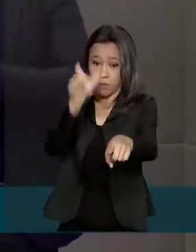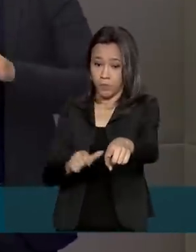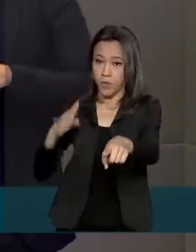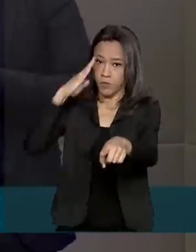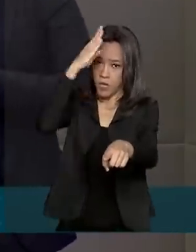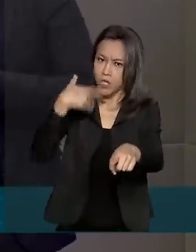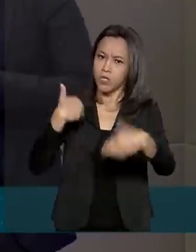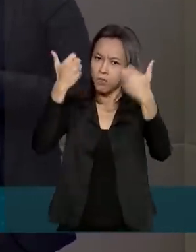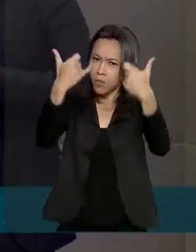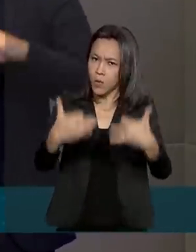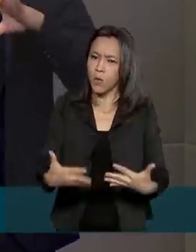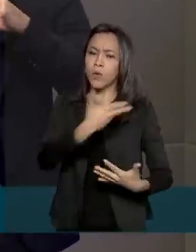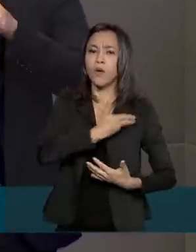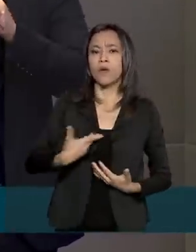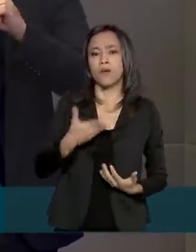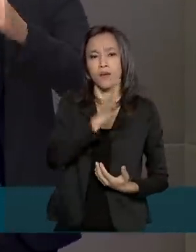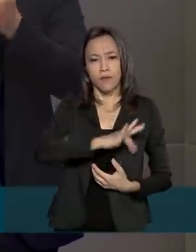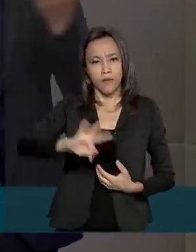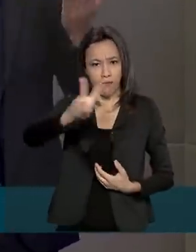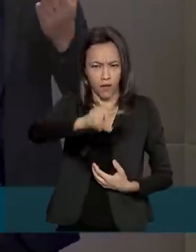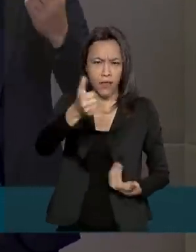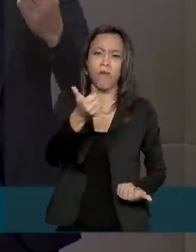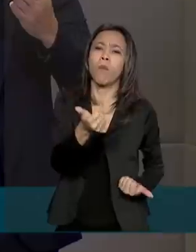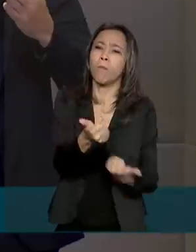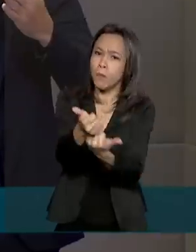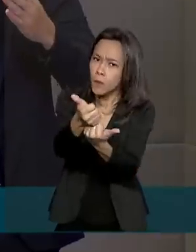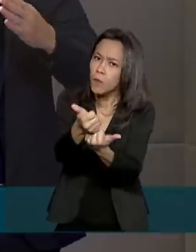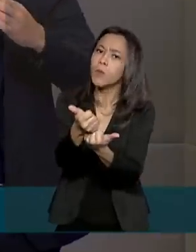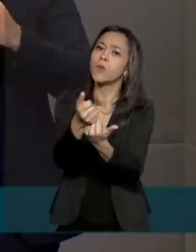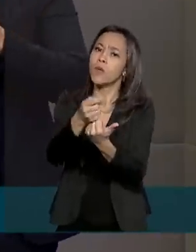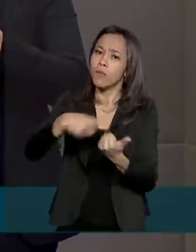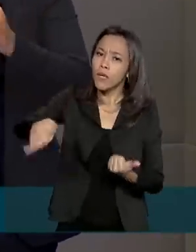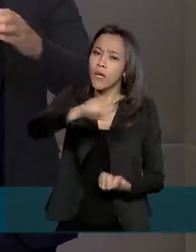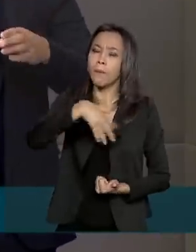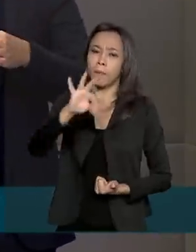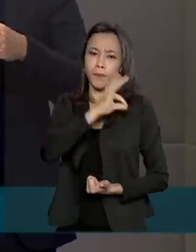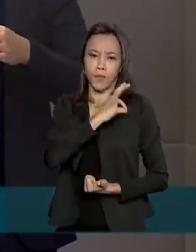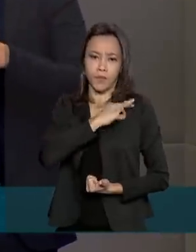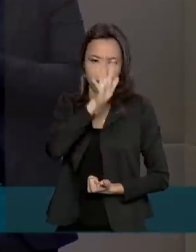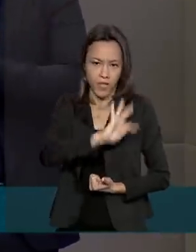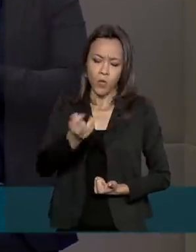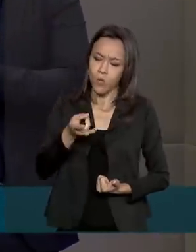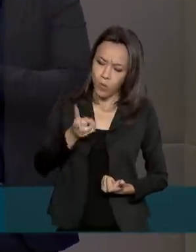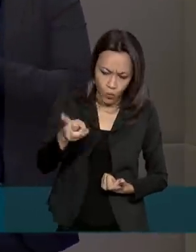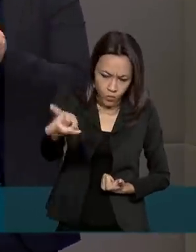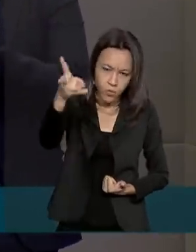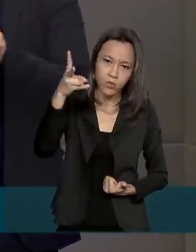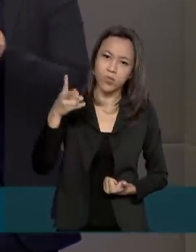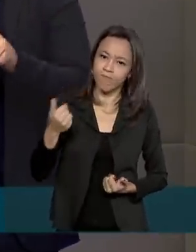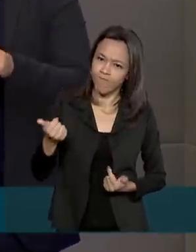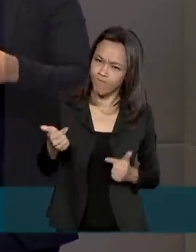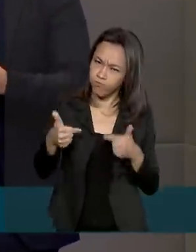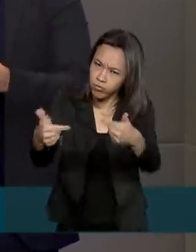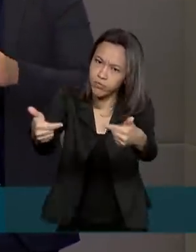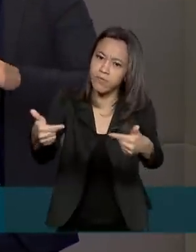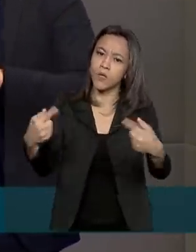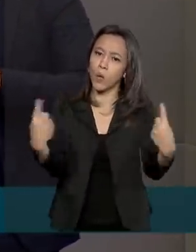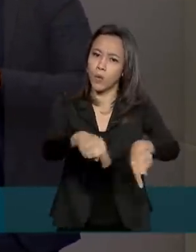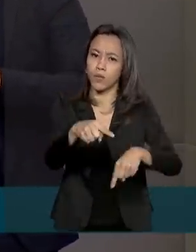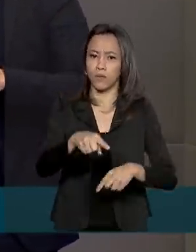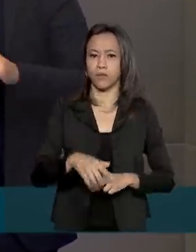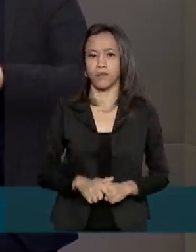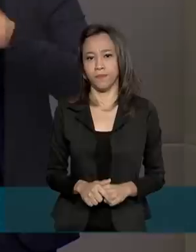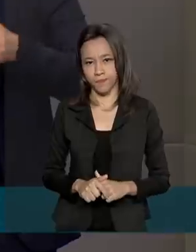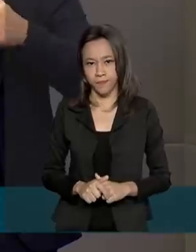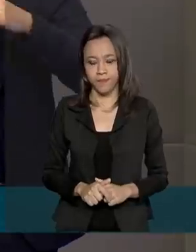destacou que o governo federal dará o apoio necessário para que a Polícia Federal continue com o trabalho de repressão. Com o trabalho